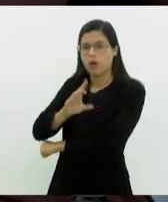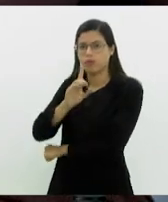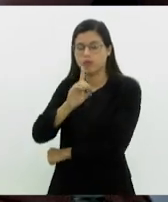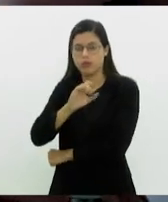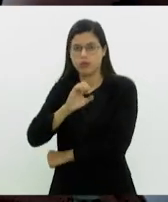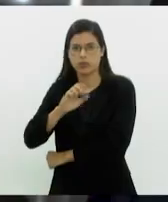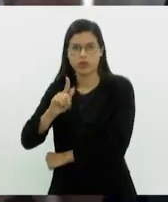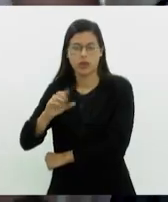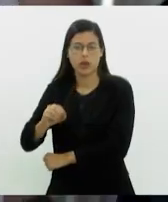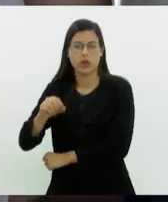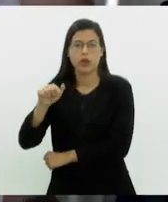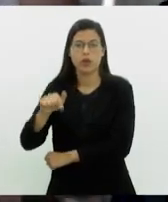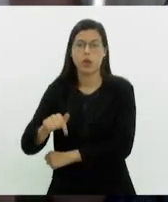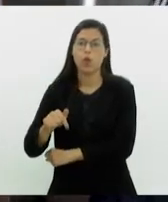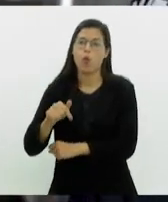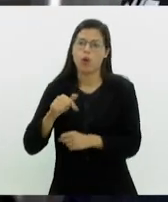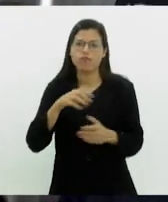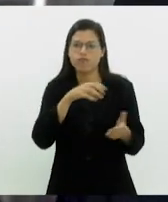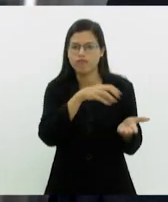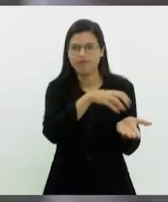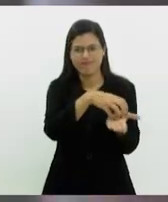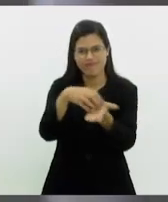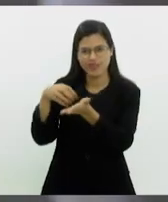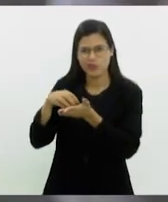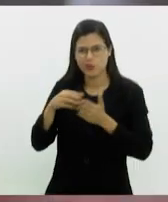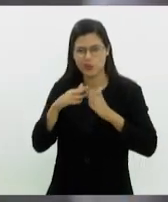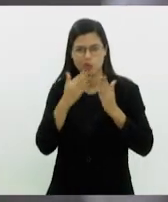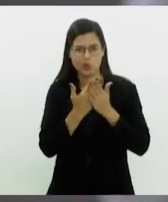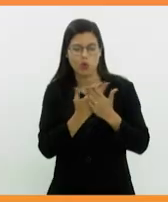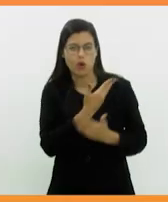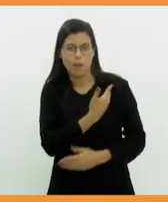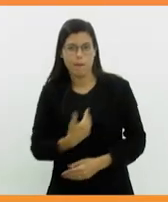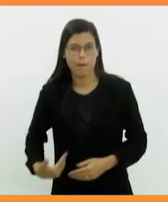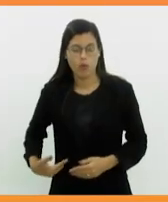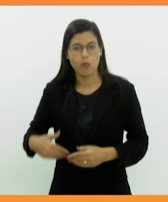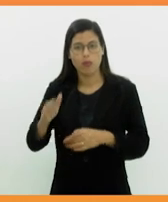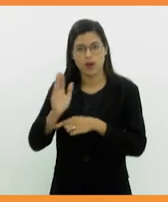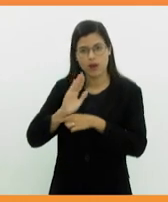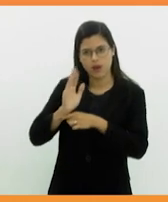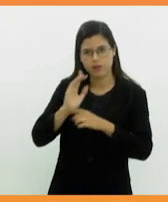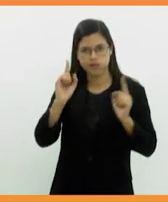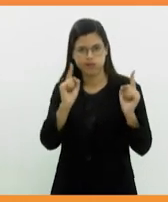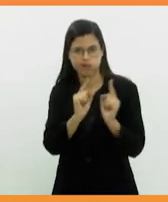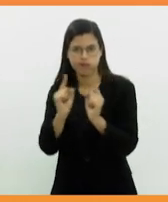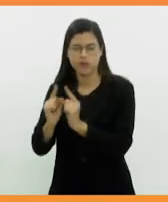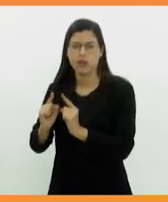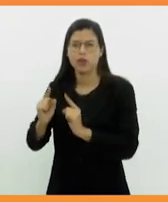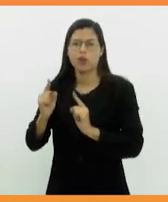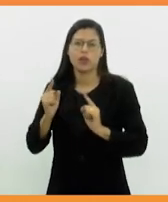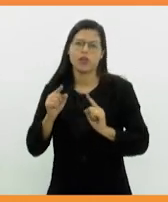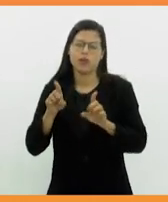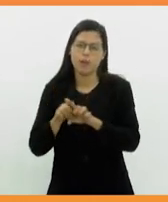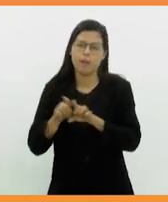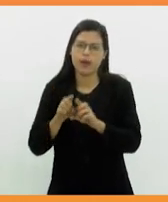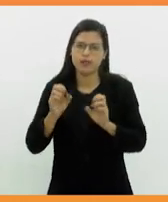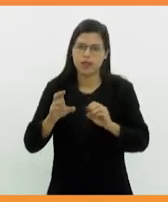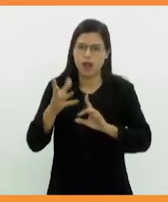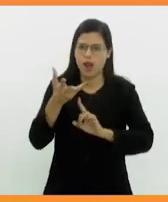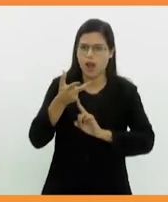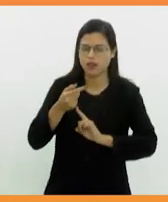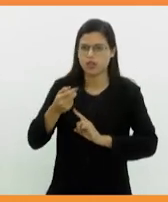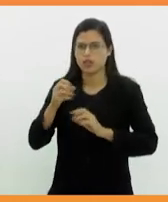circula por escolas públicas da Zona Norte, com exibições de curta-metragens e oficinas de arte e educação. Com o objetivo de